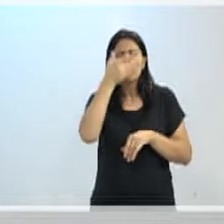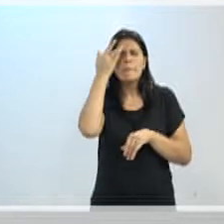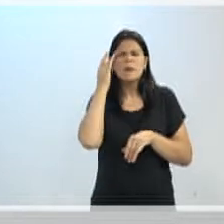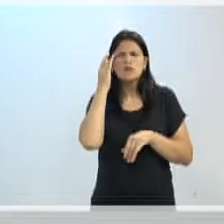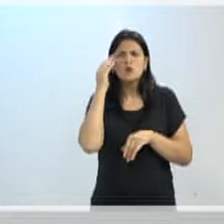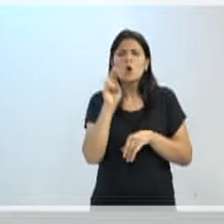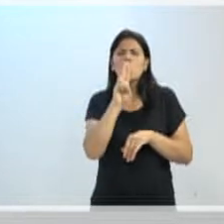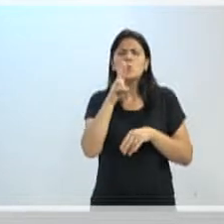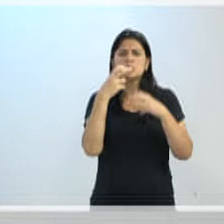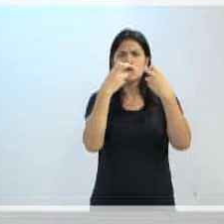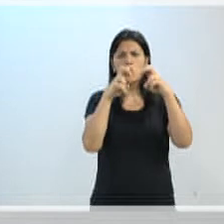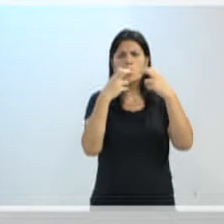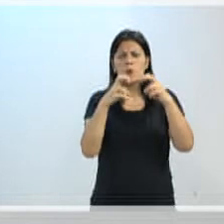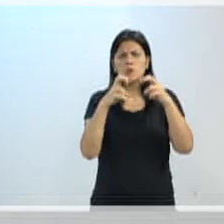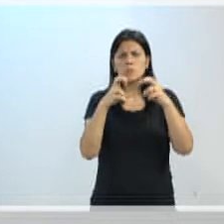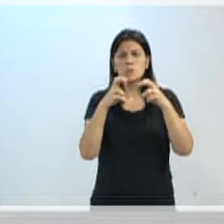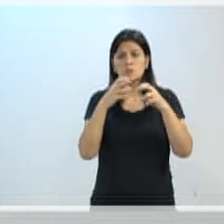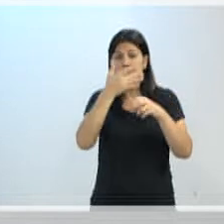culpa, não só um lado.